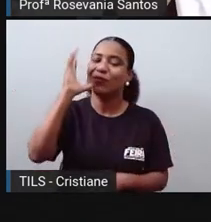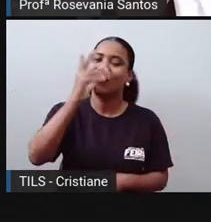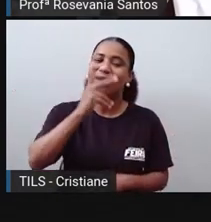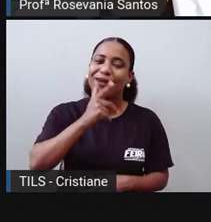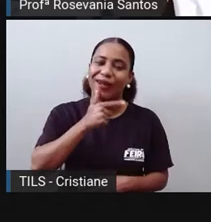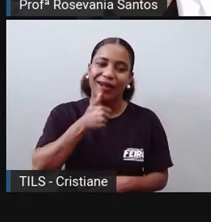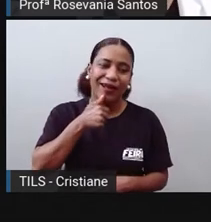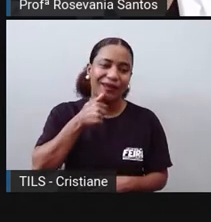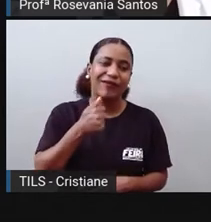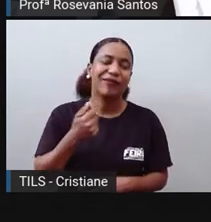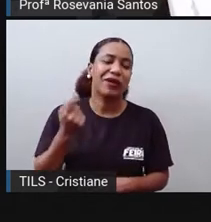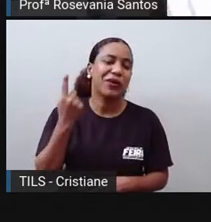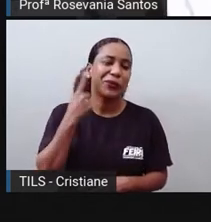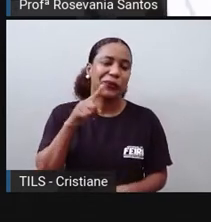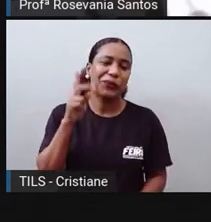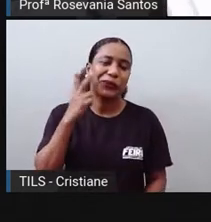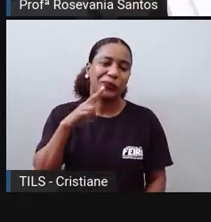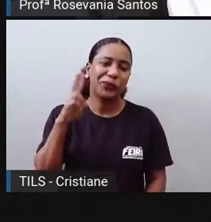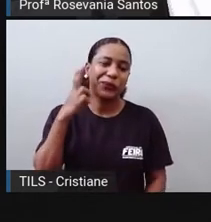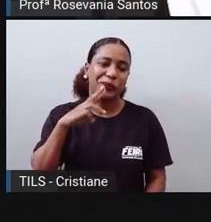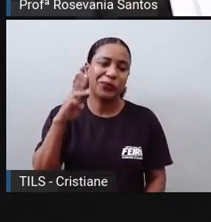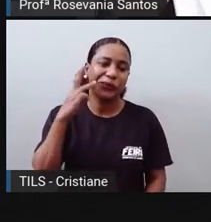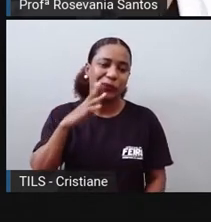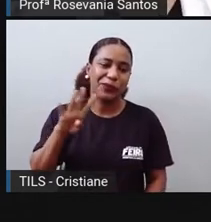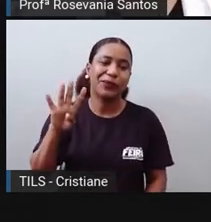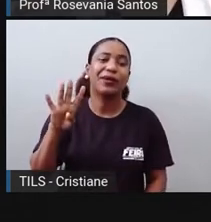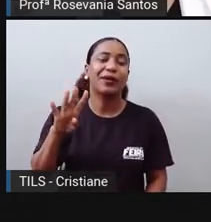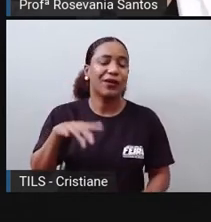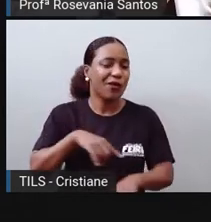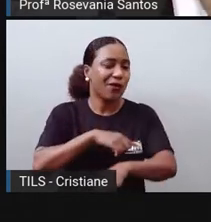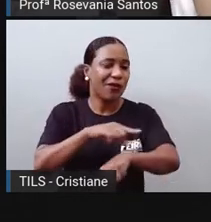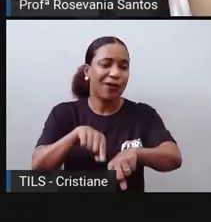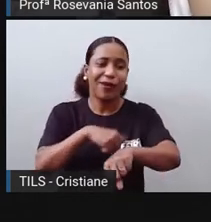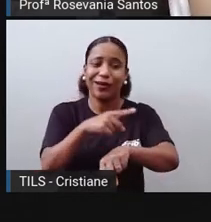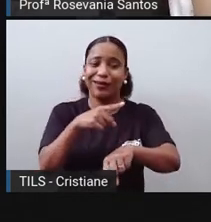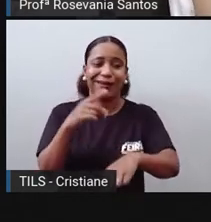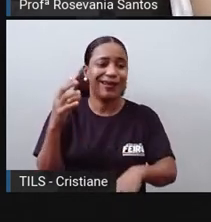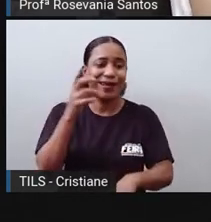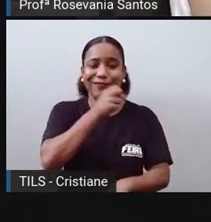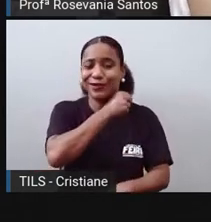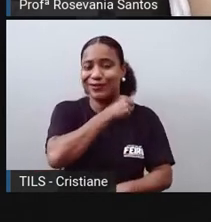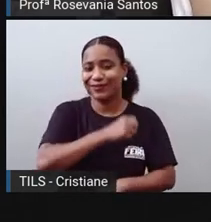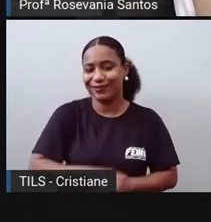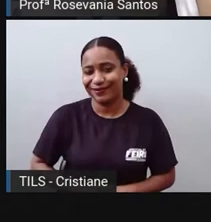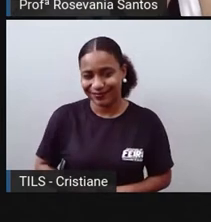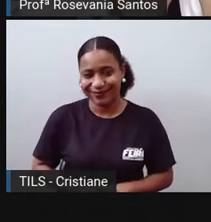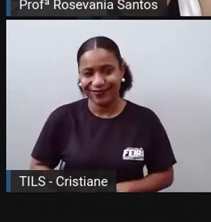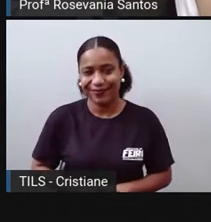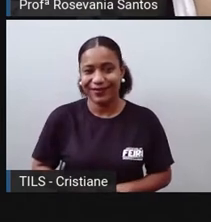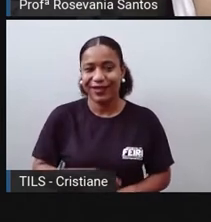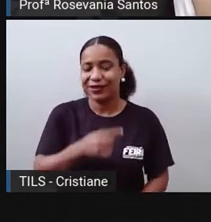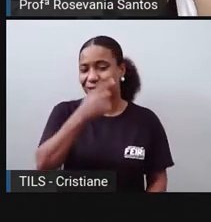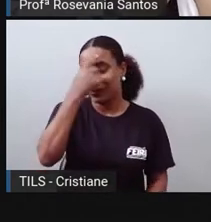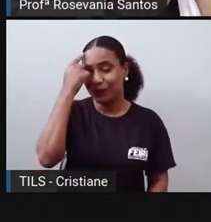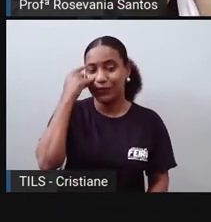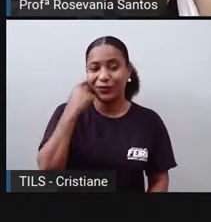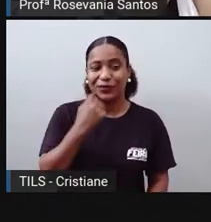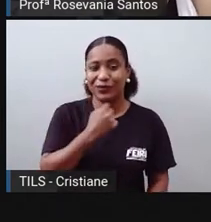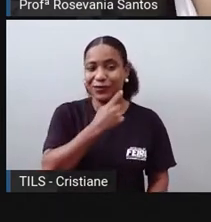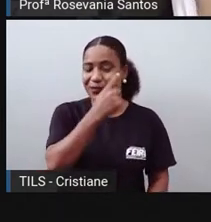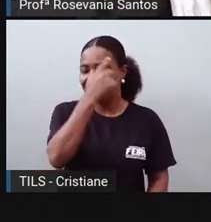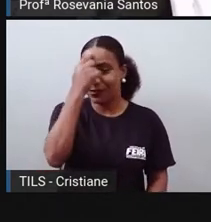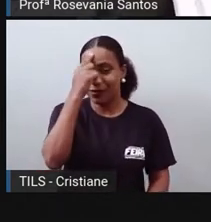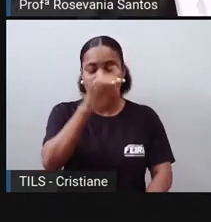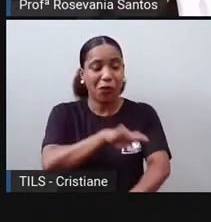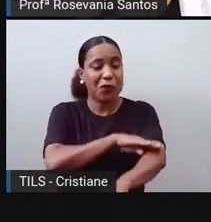dias para chegar no lugar. A gente demora, né, algumas horas, alguns, vamos dizer assim, né, metade de um dia, a depender